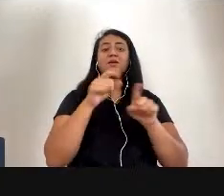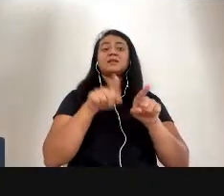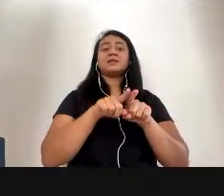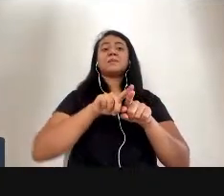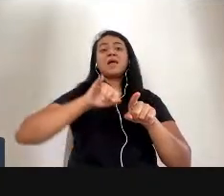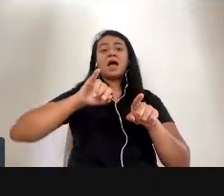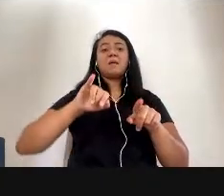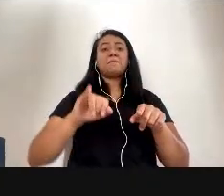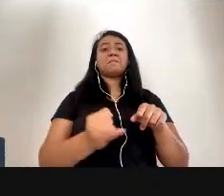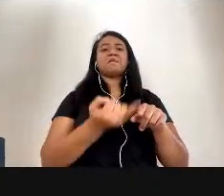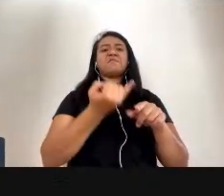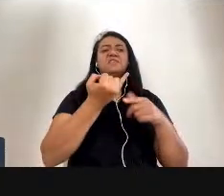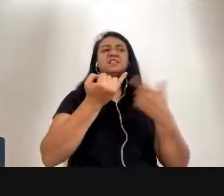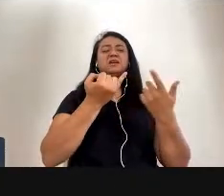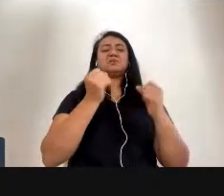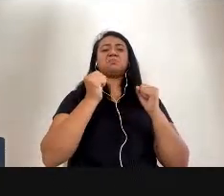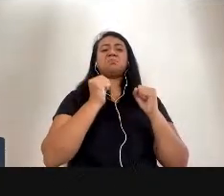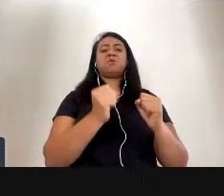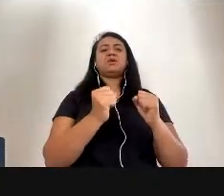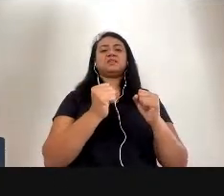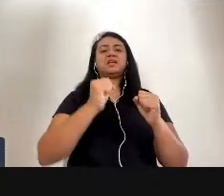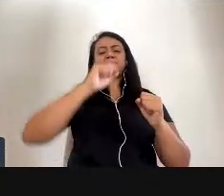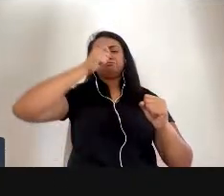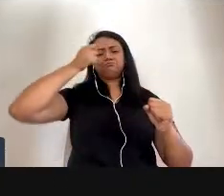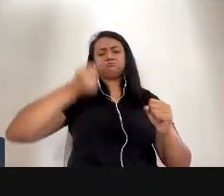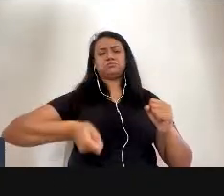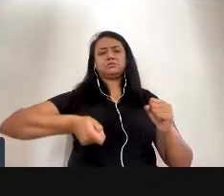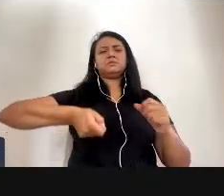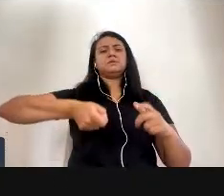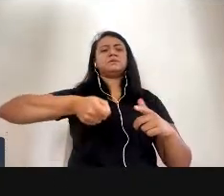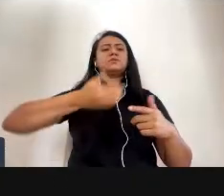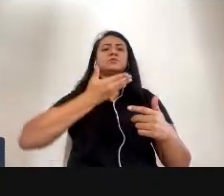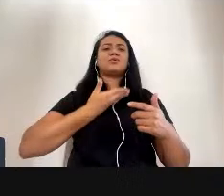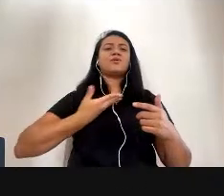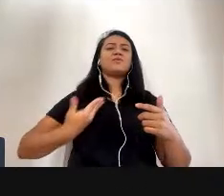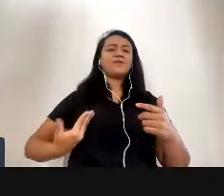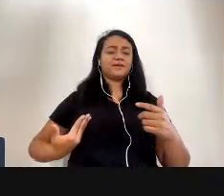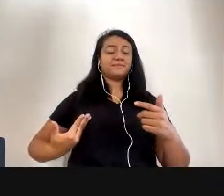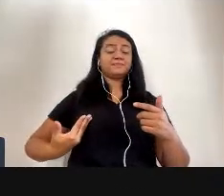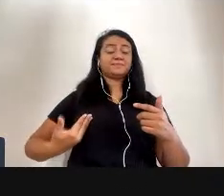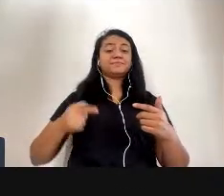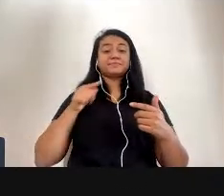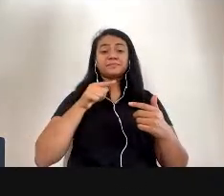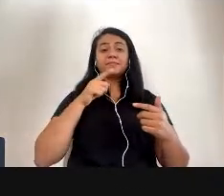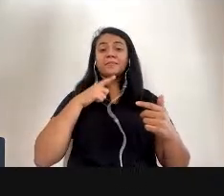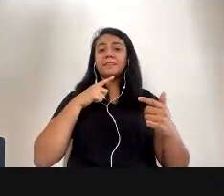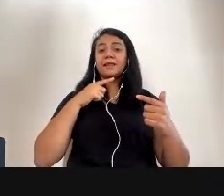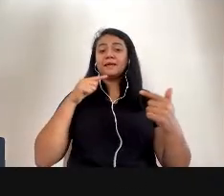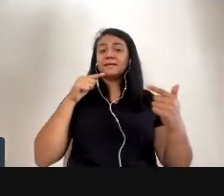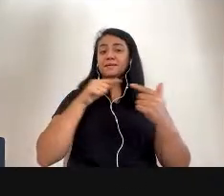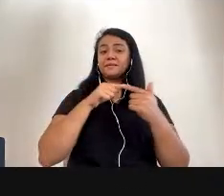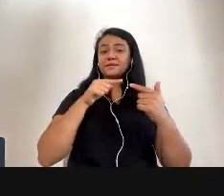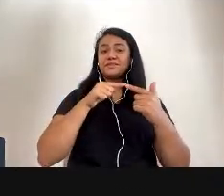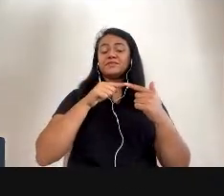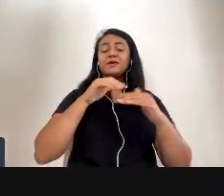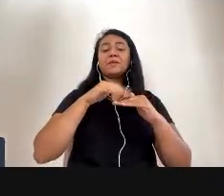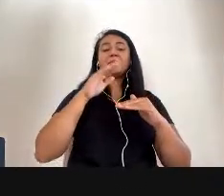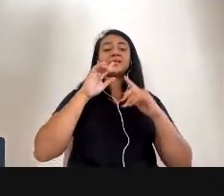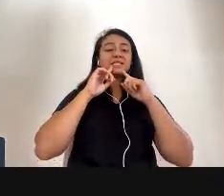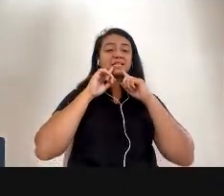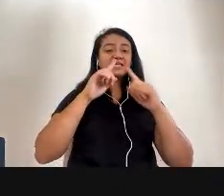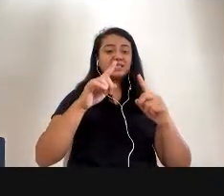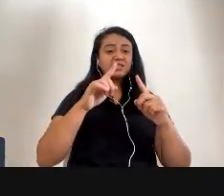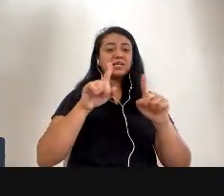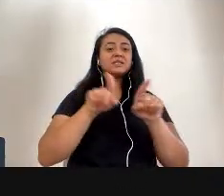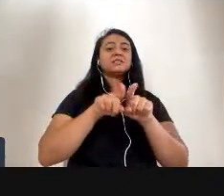Essa nova forma de produção social e artística dialogam com perspectivas mais críticas e radicalmente engajadas